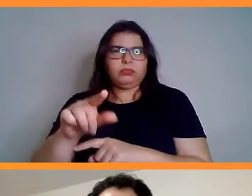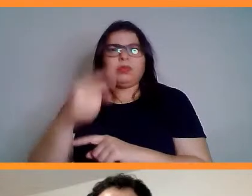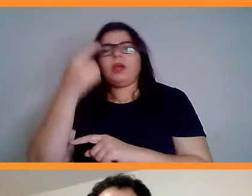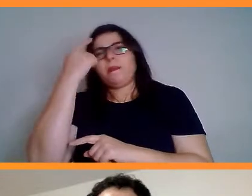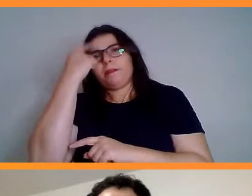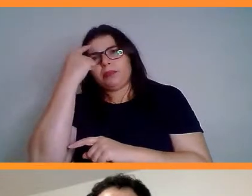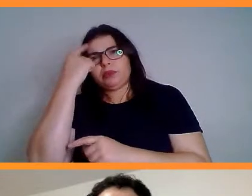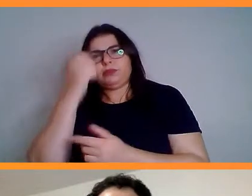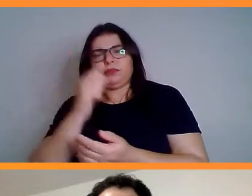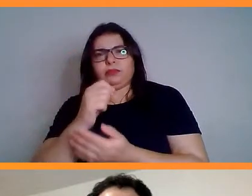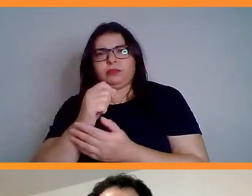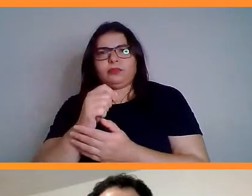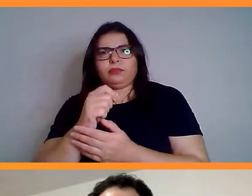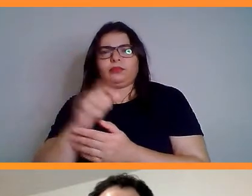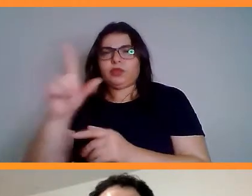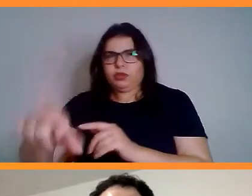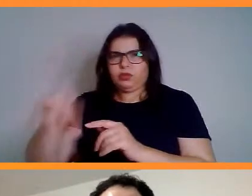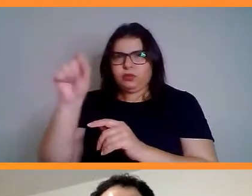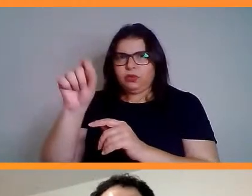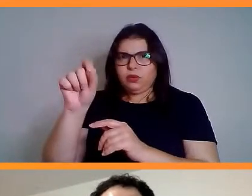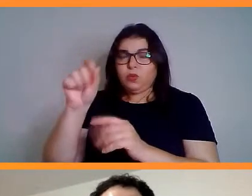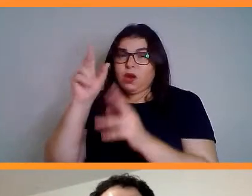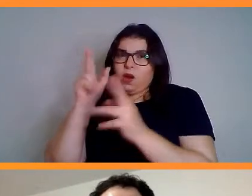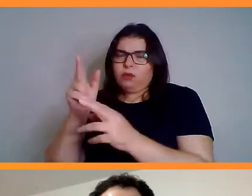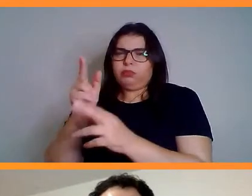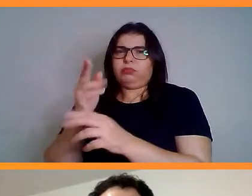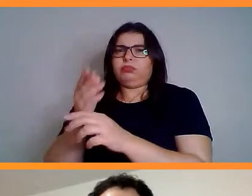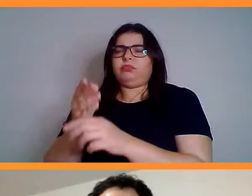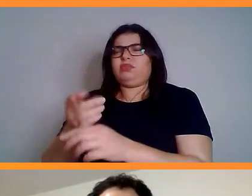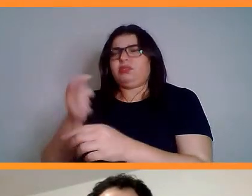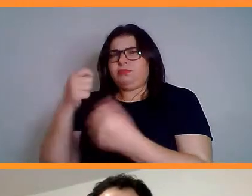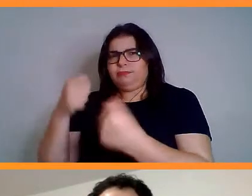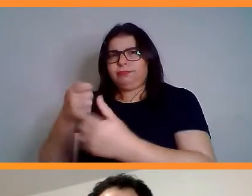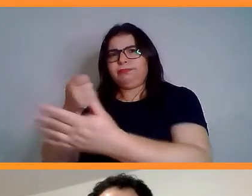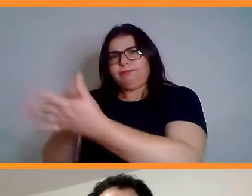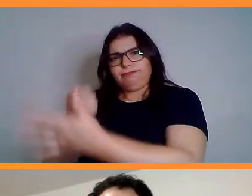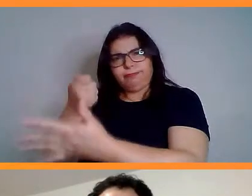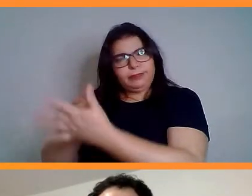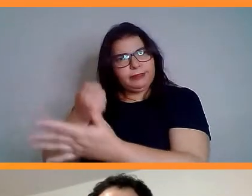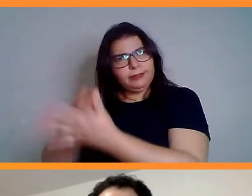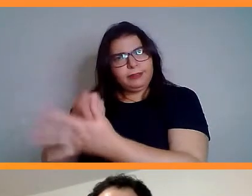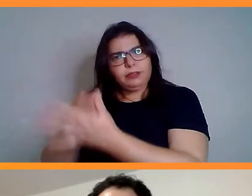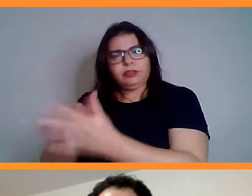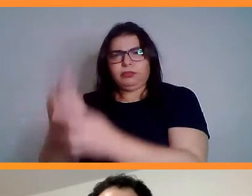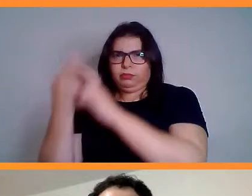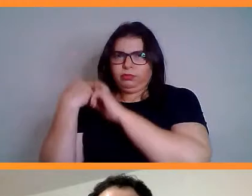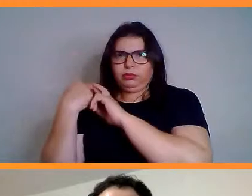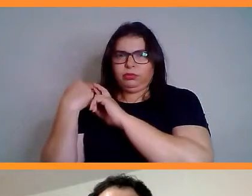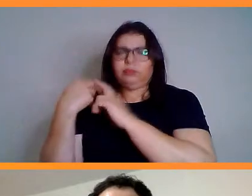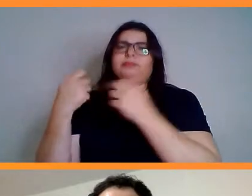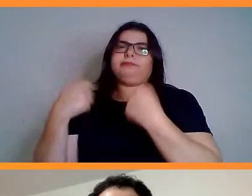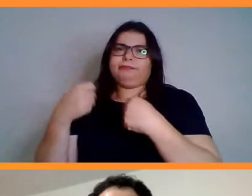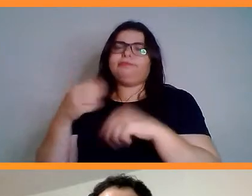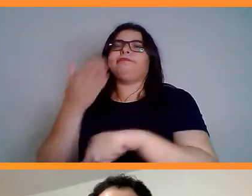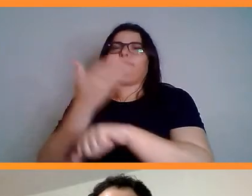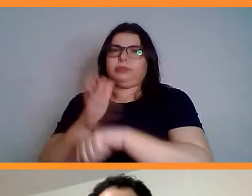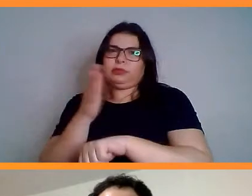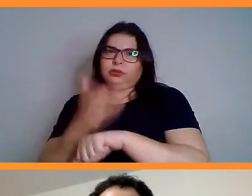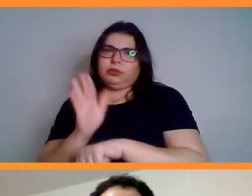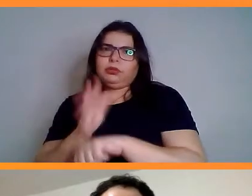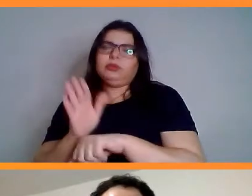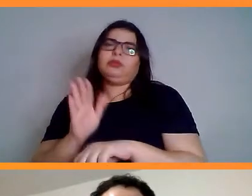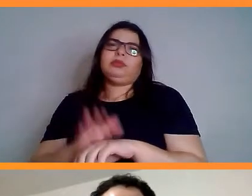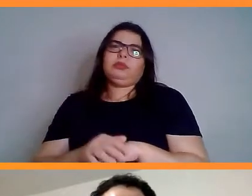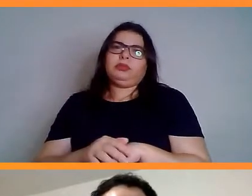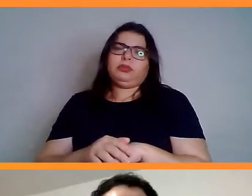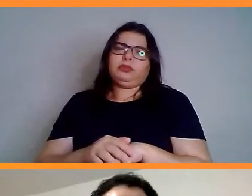nele como disciplina, certo? Como uma obrigação que você tem que fazer. Isso aí é uma obrigação que você tem